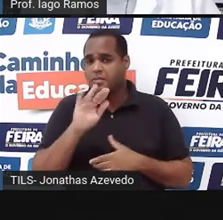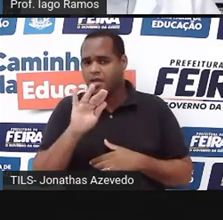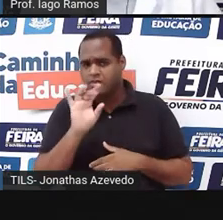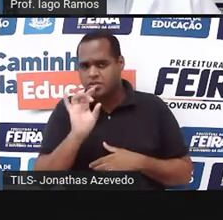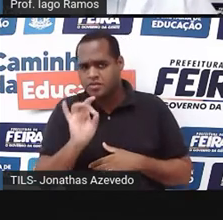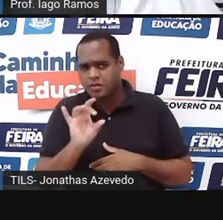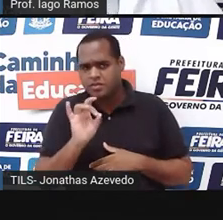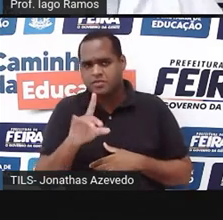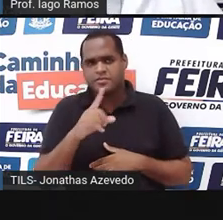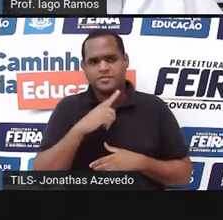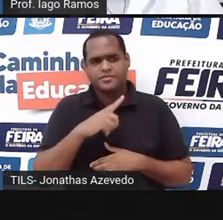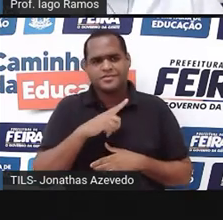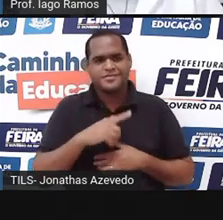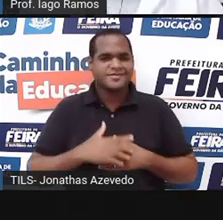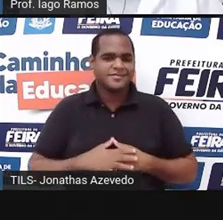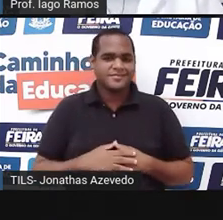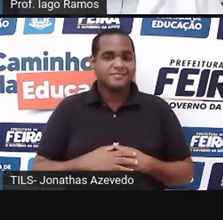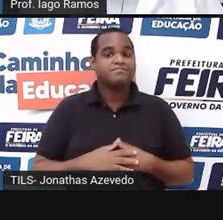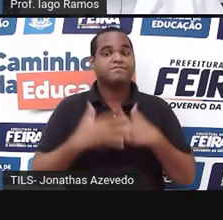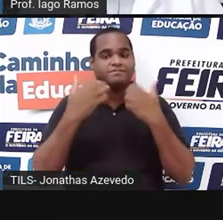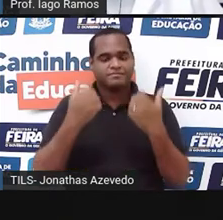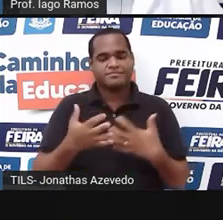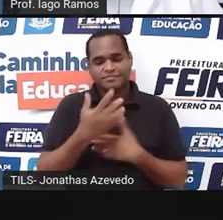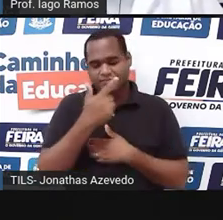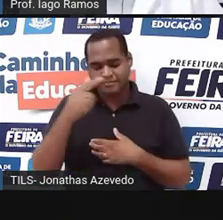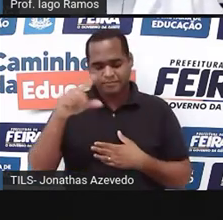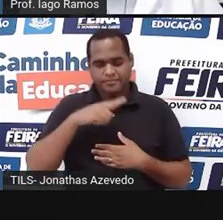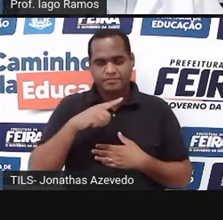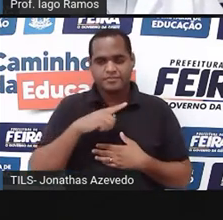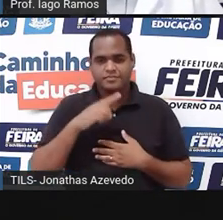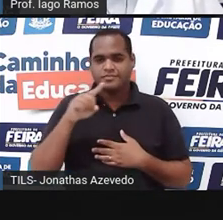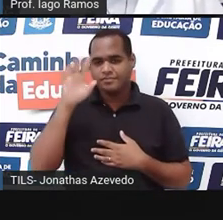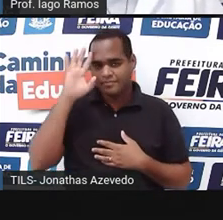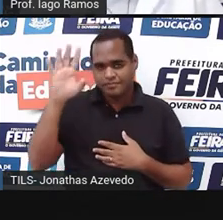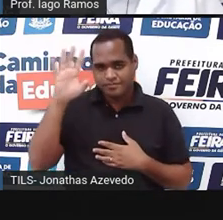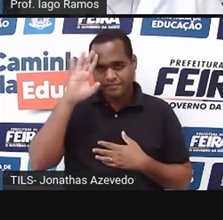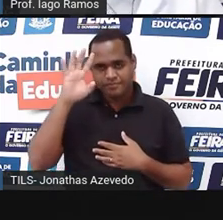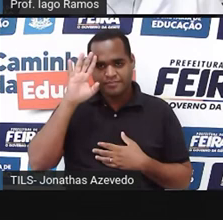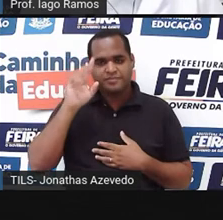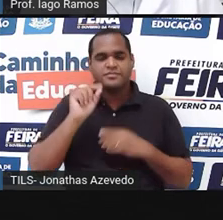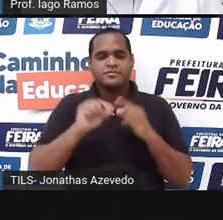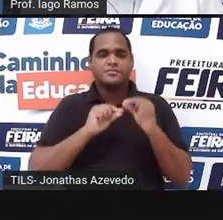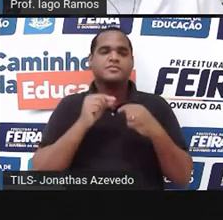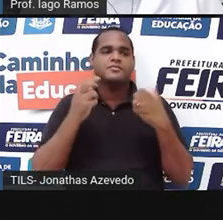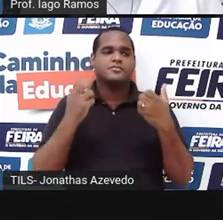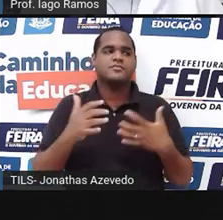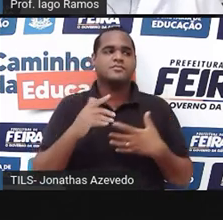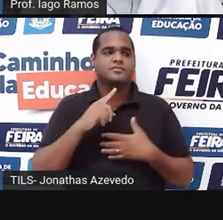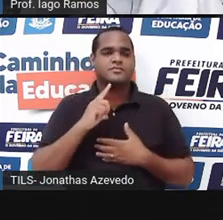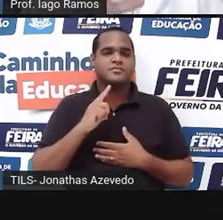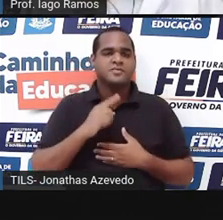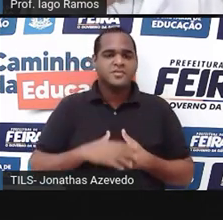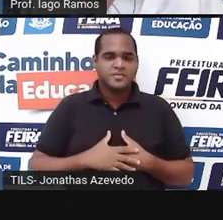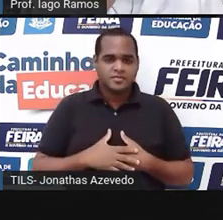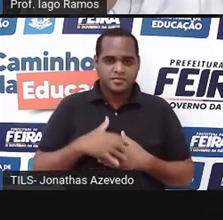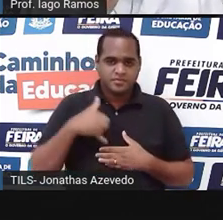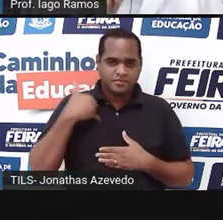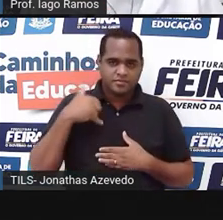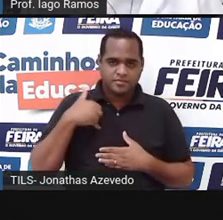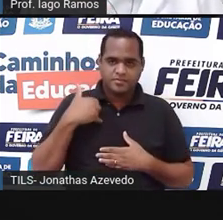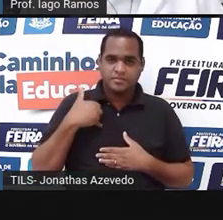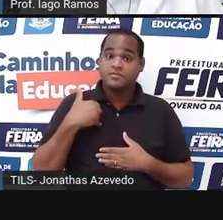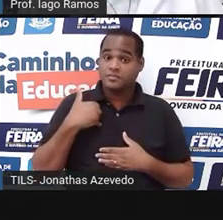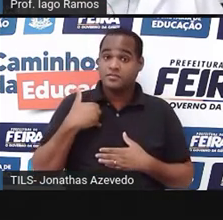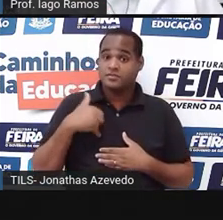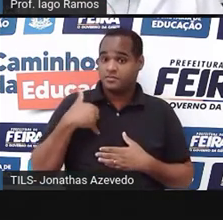nessa situação. Vou trazer mais uma pra você pensar. Vamos pensar aqui, ó. Em idade. Idade é uma